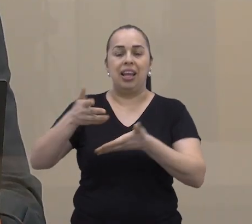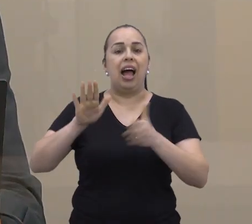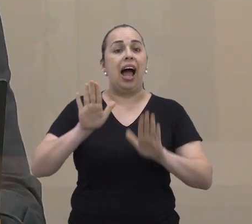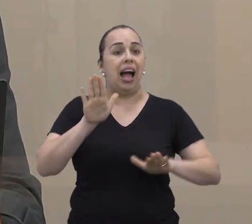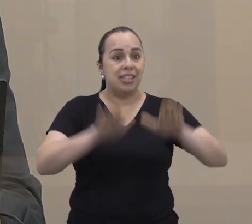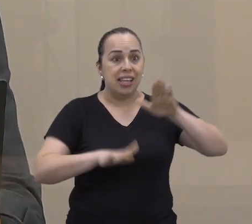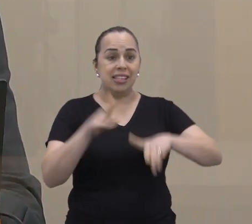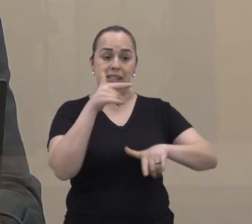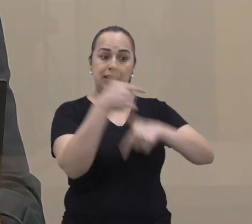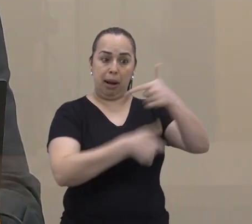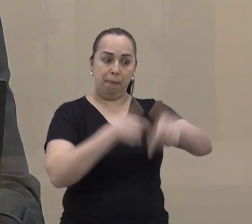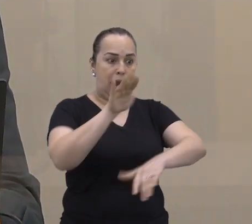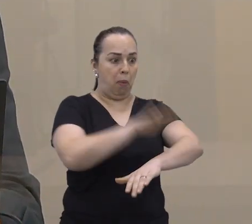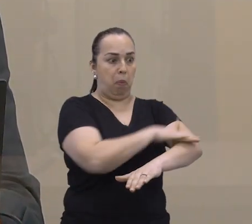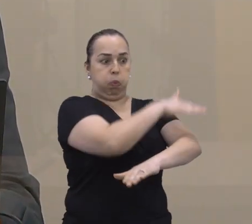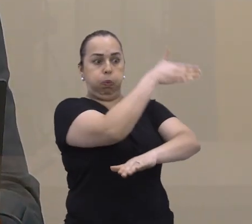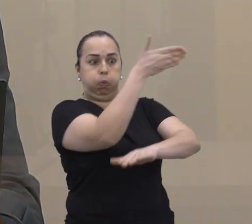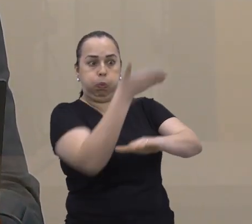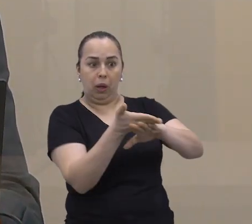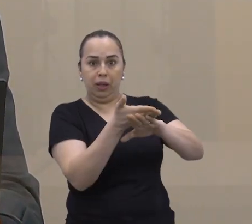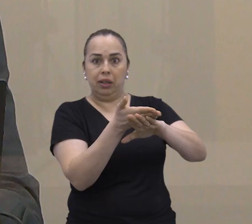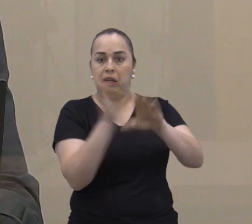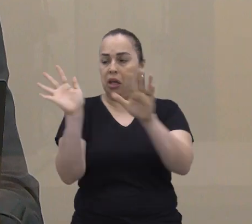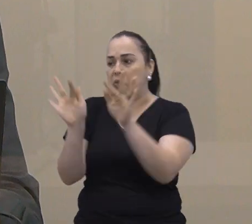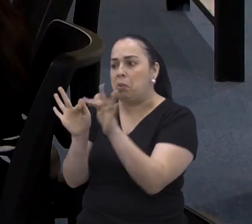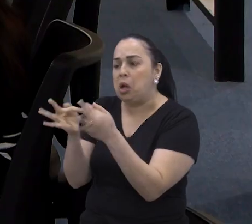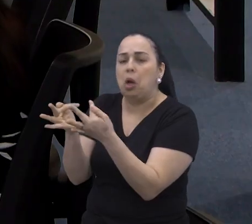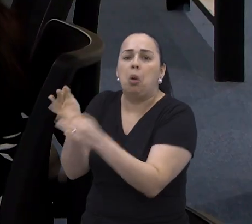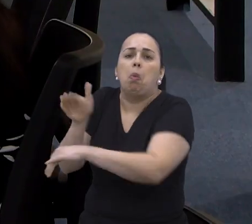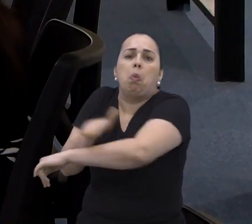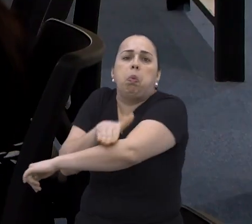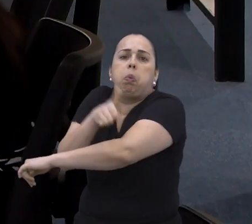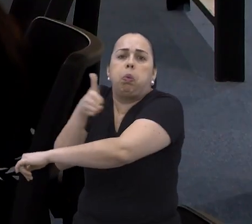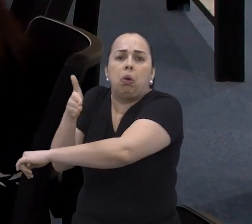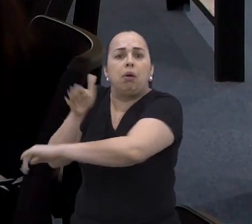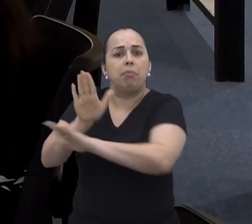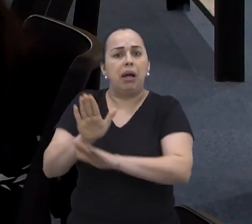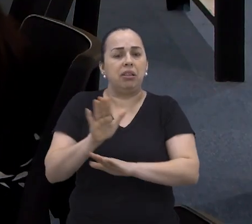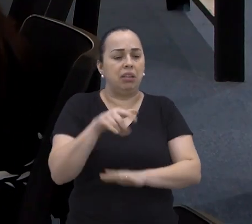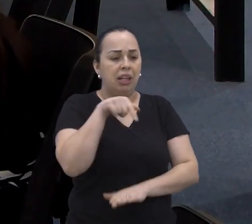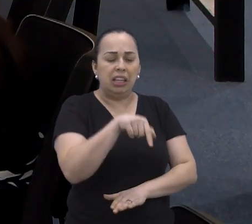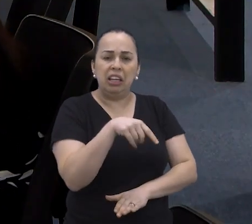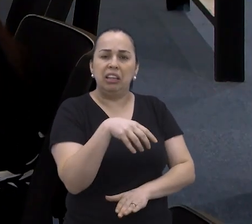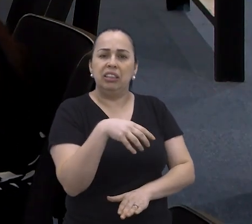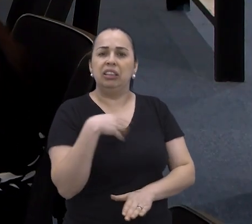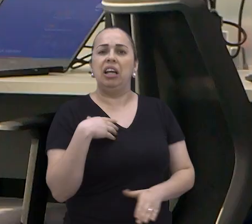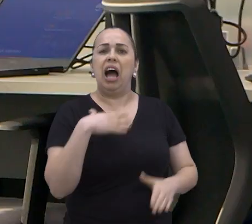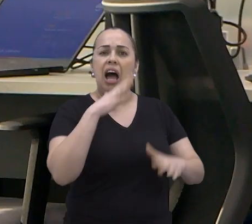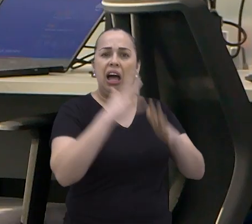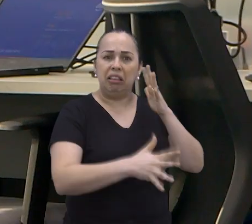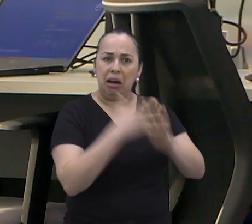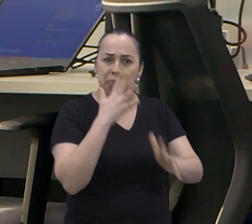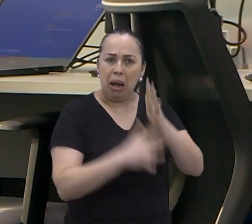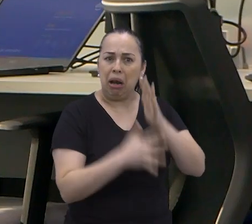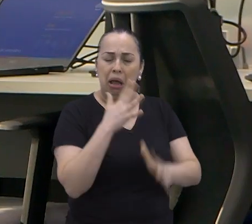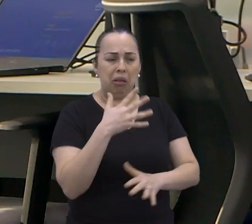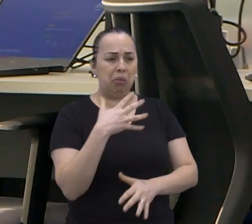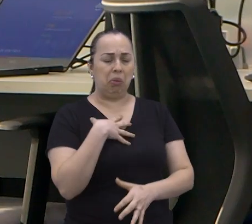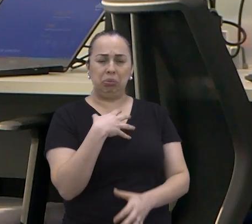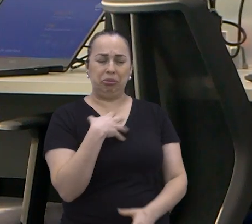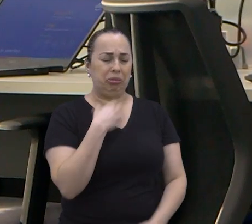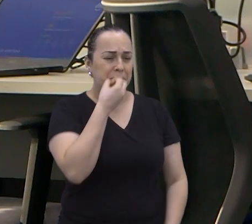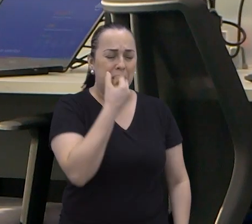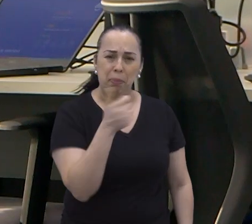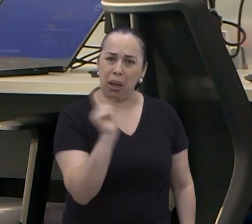gente passa mais tempo com os colegas do que com a família. Por isso, não se sentir bem no local de trabalho pode ser